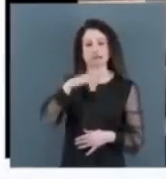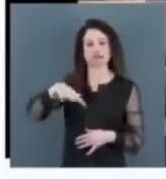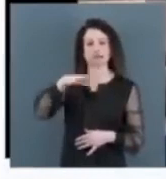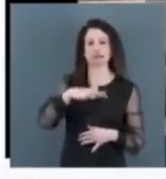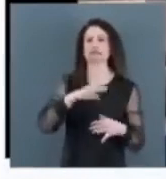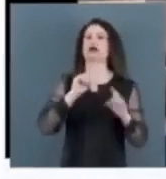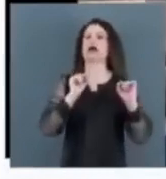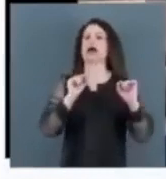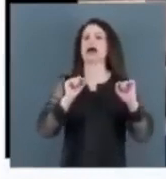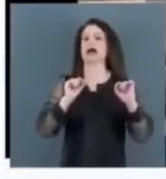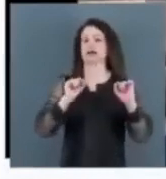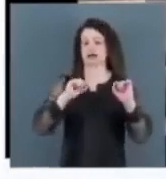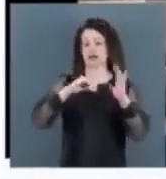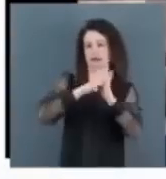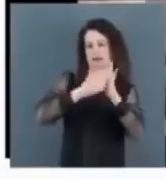Nacional.